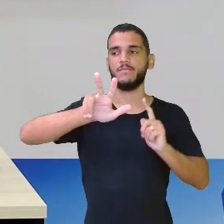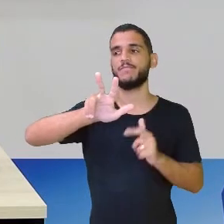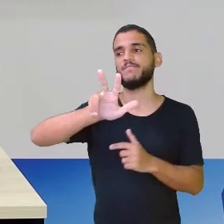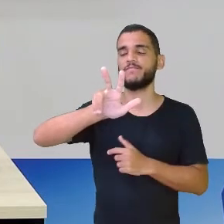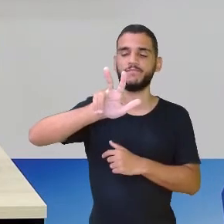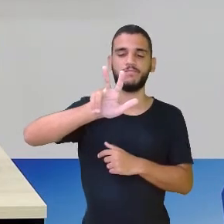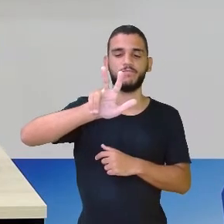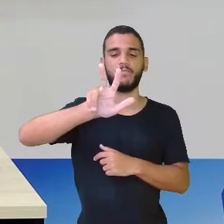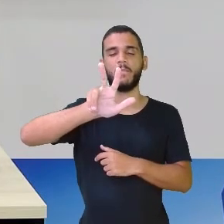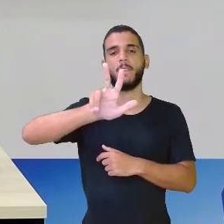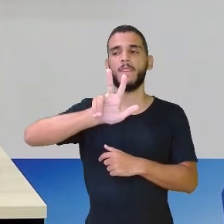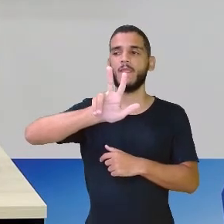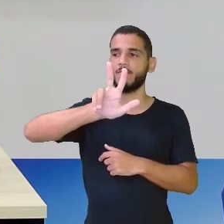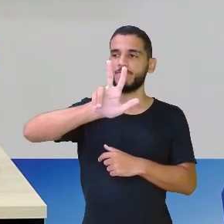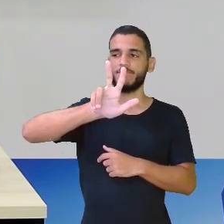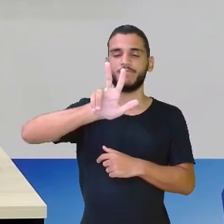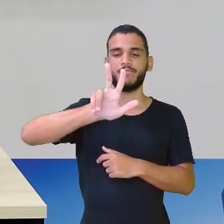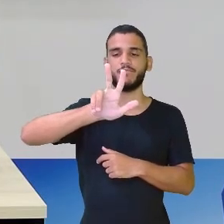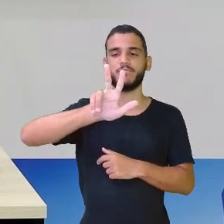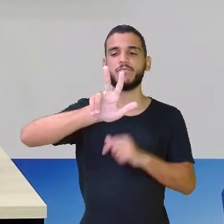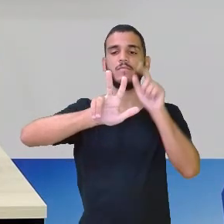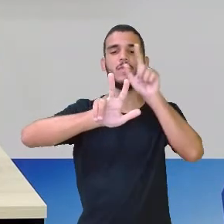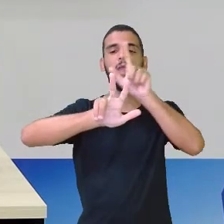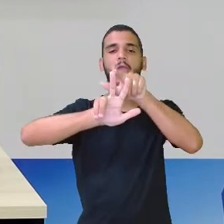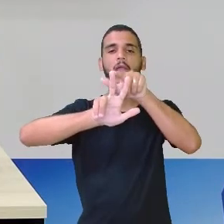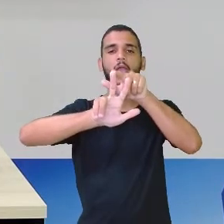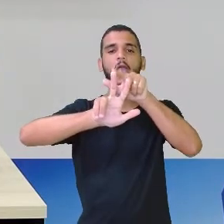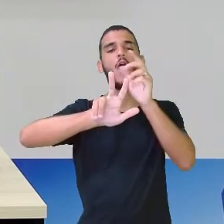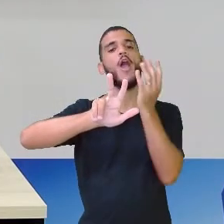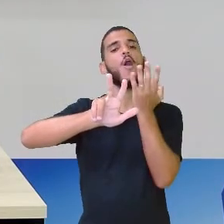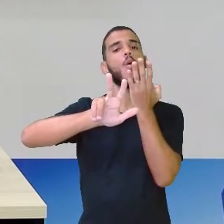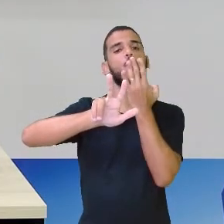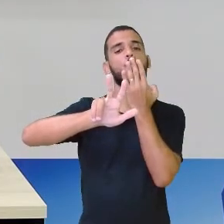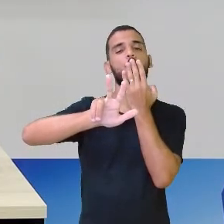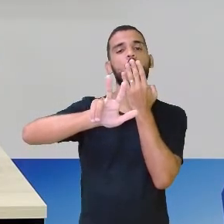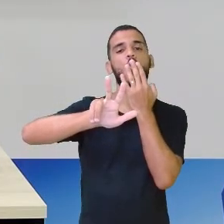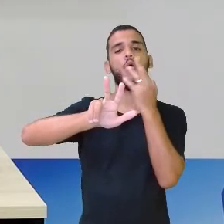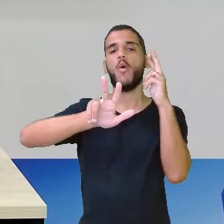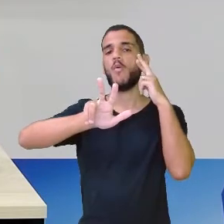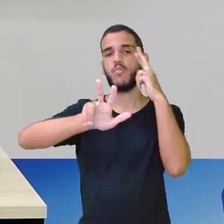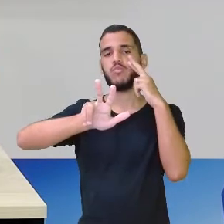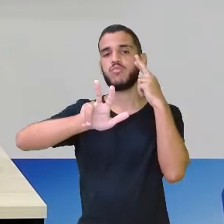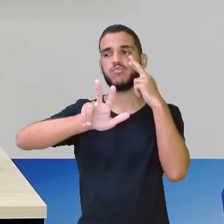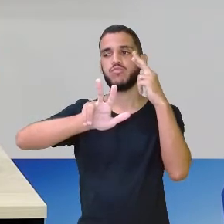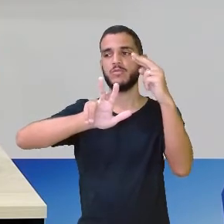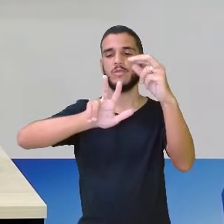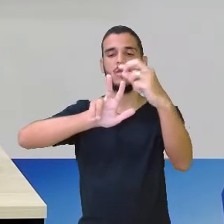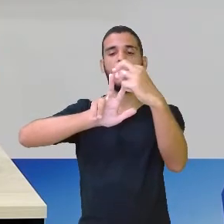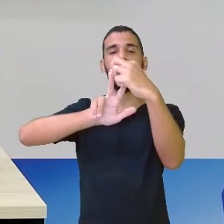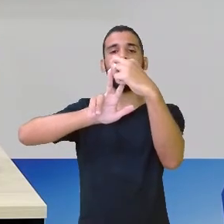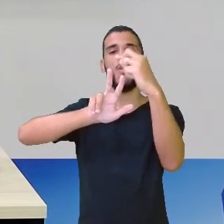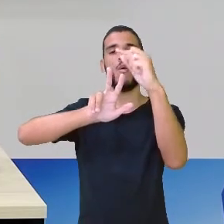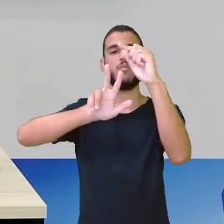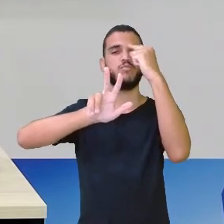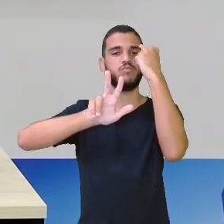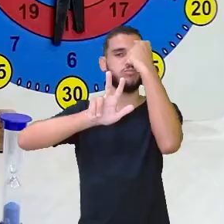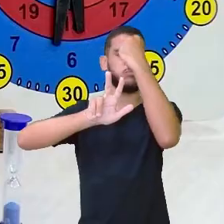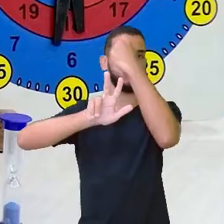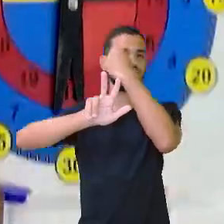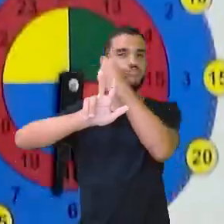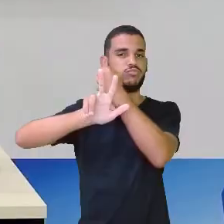ponteirinho aqui, no caso, rosa, que esse ponteirinho maior, que ele gira, quando ele gira aqui,